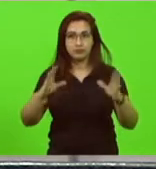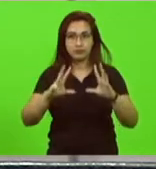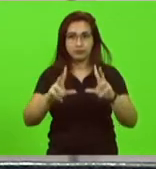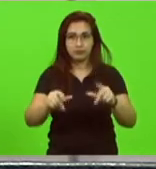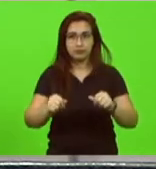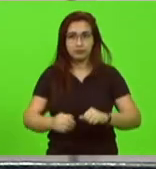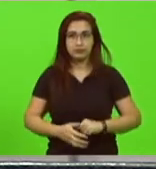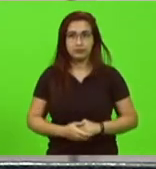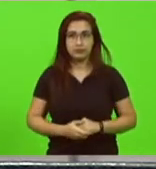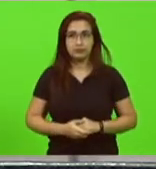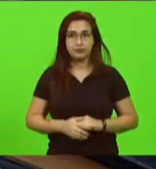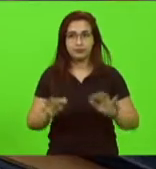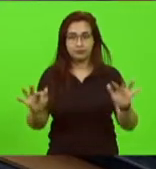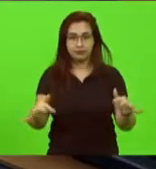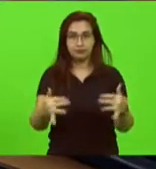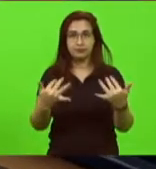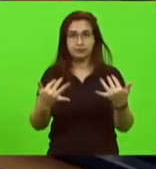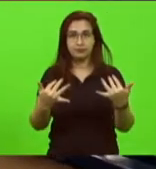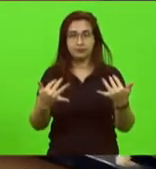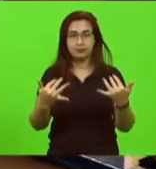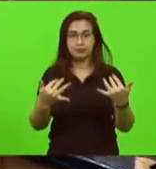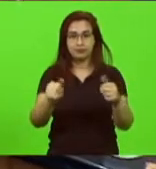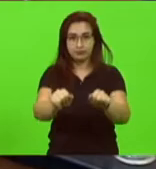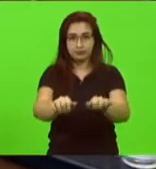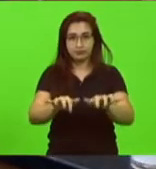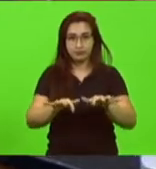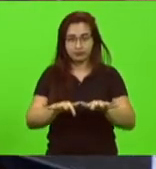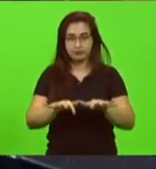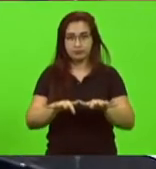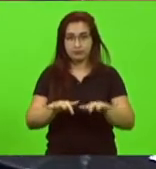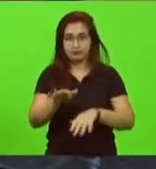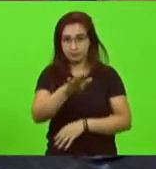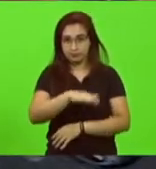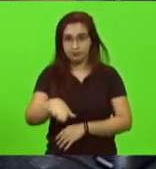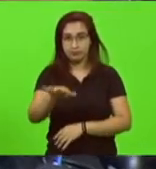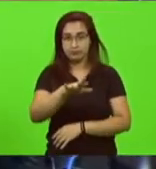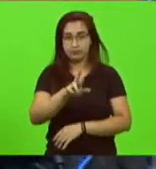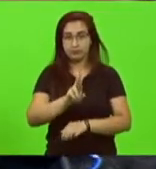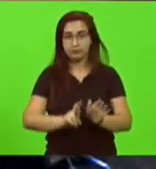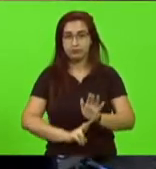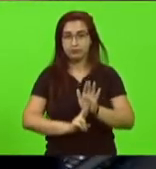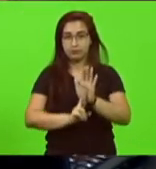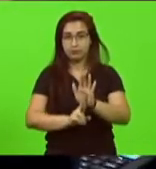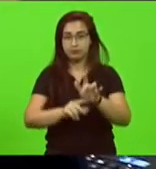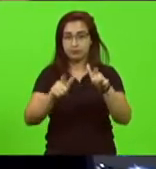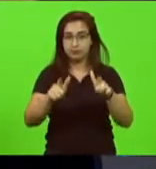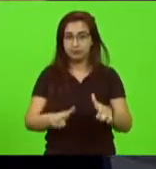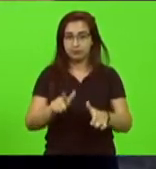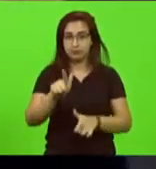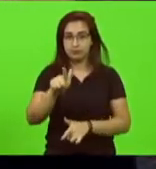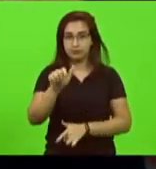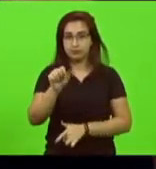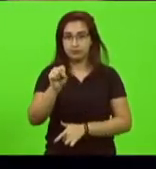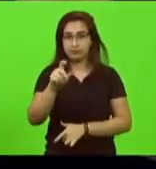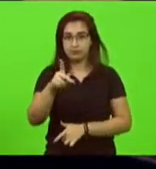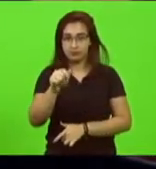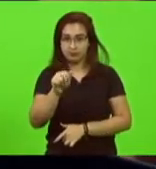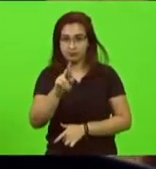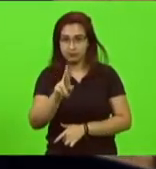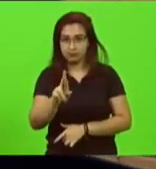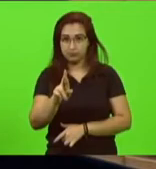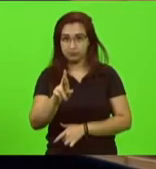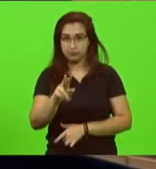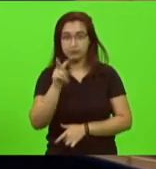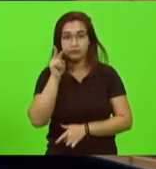essa sessão os ilustres representantes da cidade de gaspar que estão aqui acompanhando também a posse do